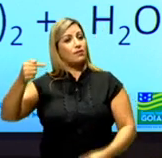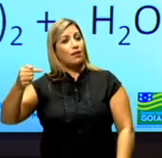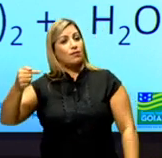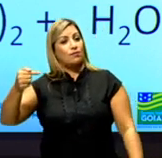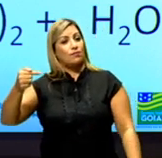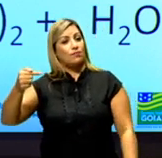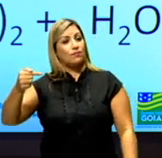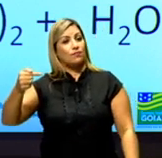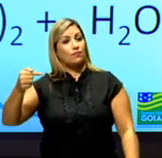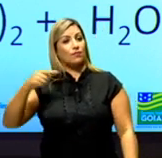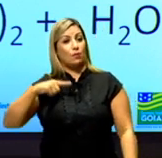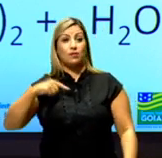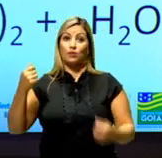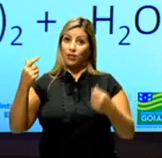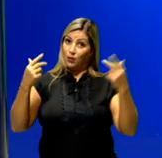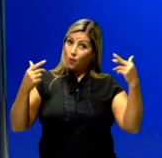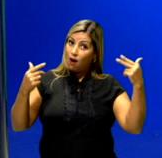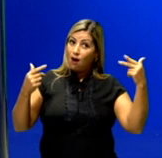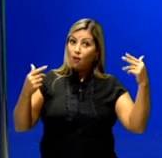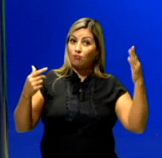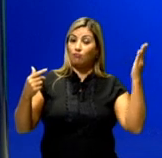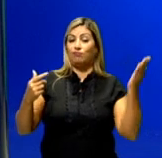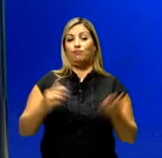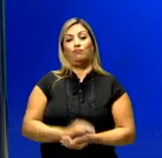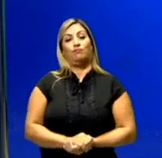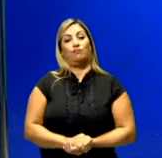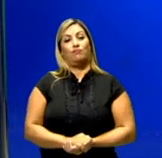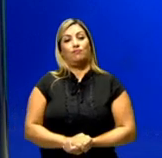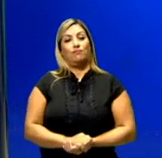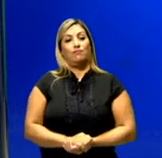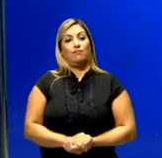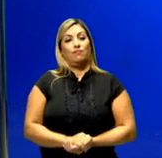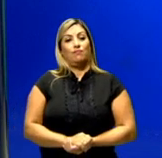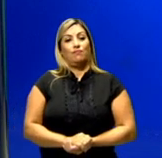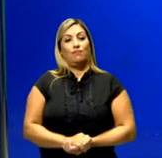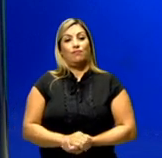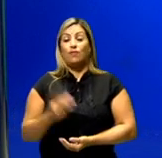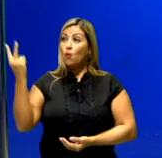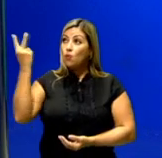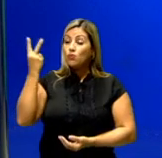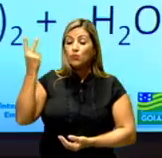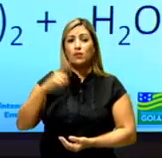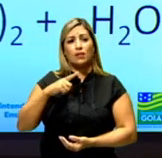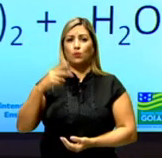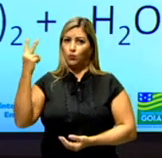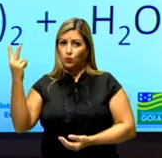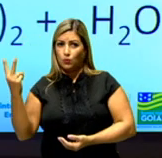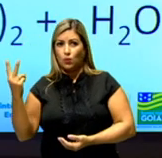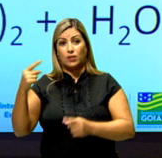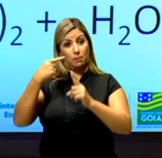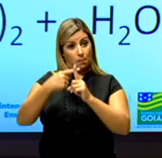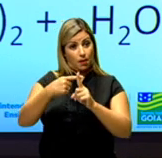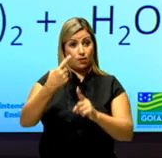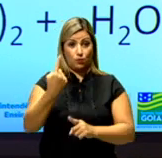tenho sete. Eu vou ter que ter sete do lado do reagente. Então, no lado dos meus reagentes, eu tenho dois mais